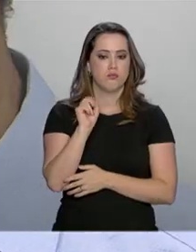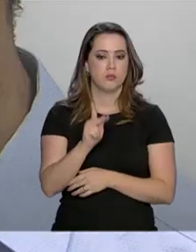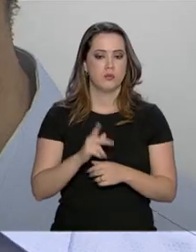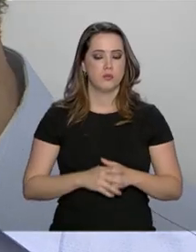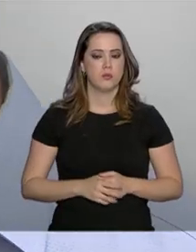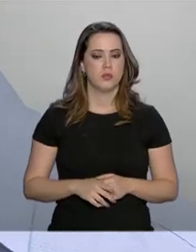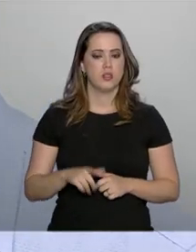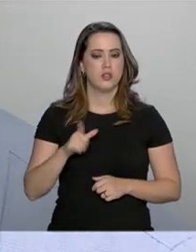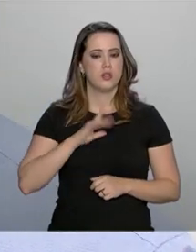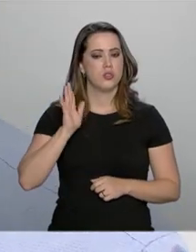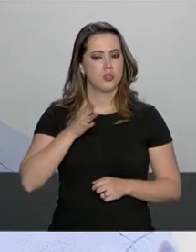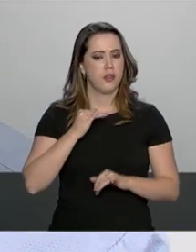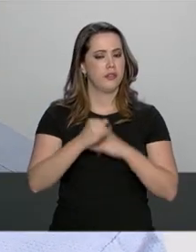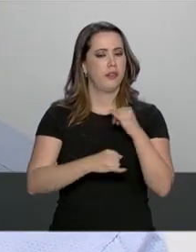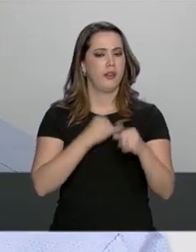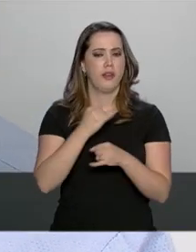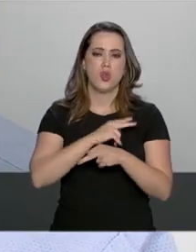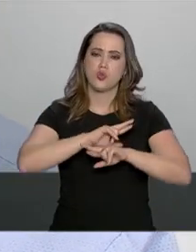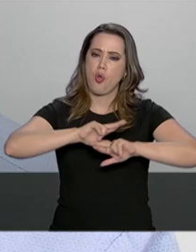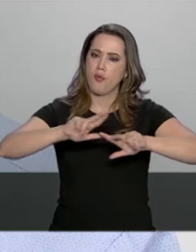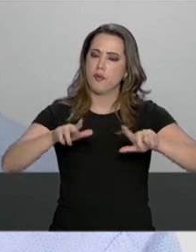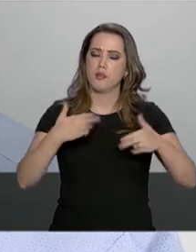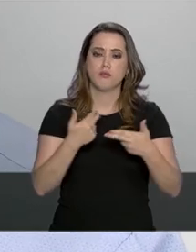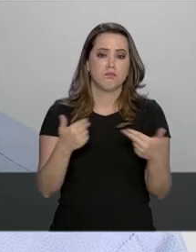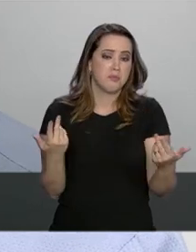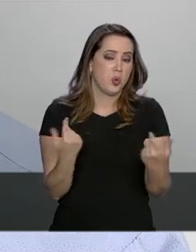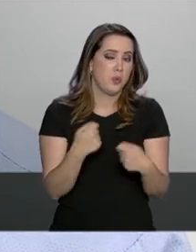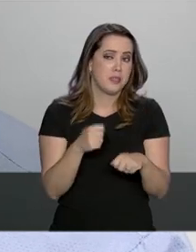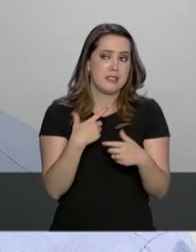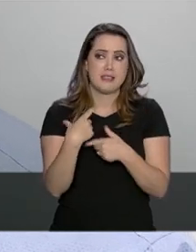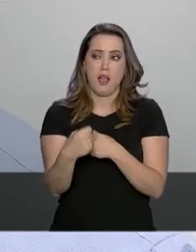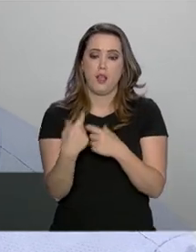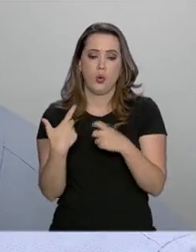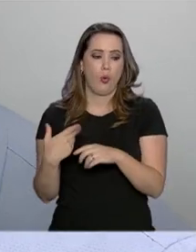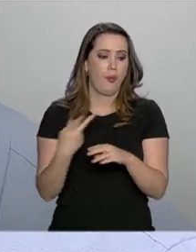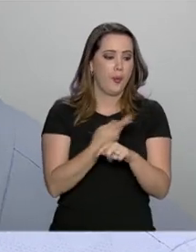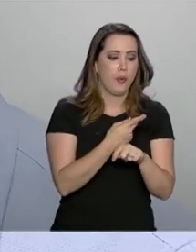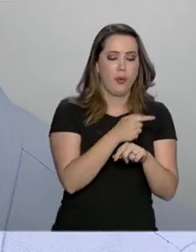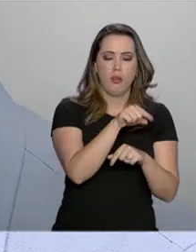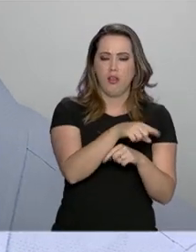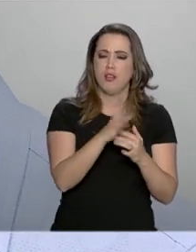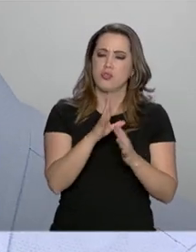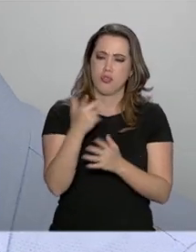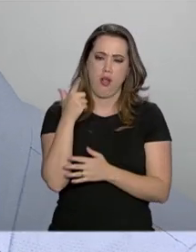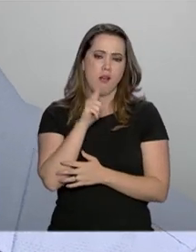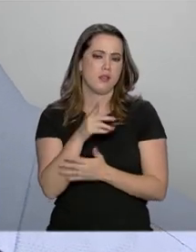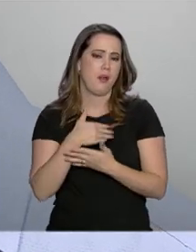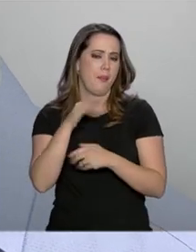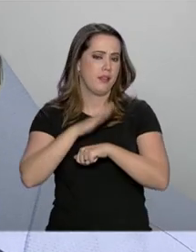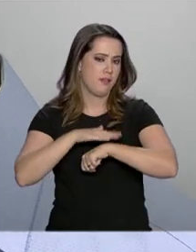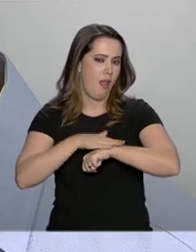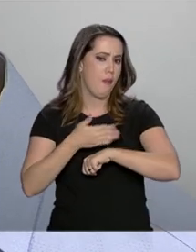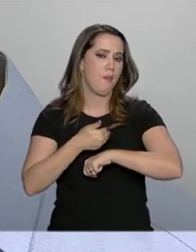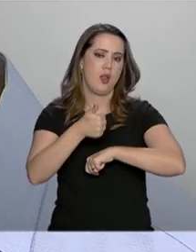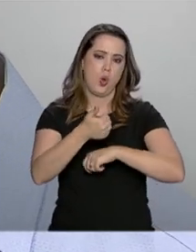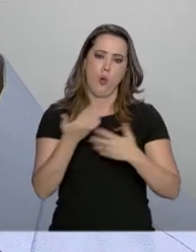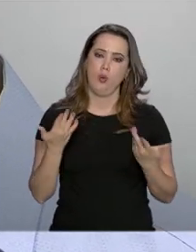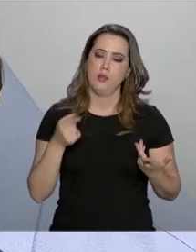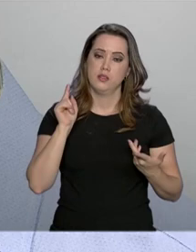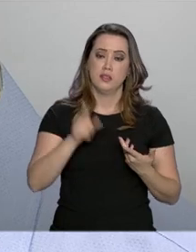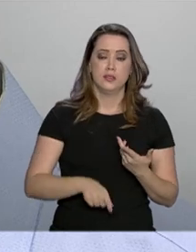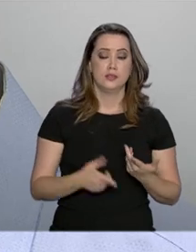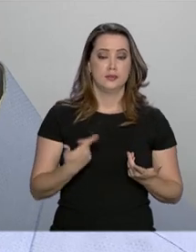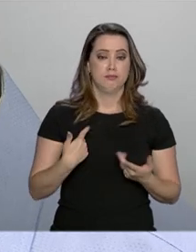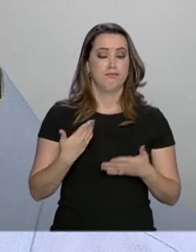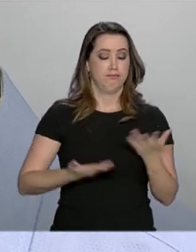A gente já faz muita coisa pela internet, não precisa sair de onde você está, já ganha esse tempo, esse esforço. Então, é mais um